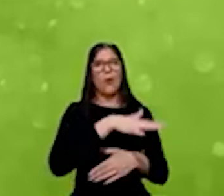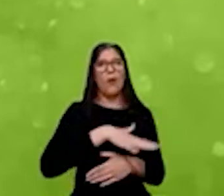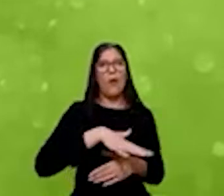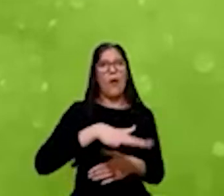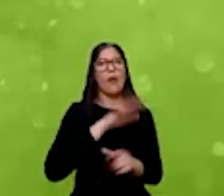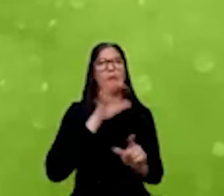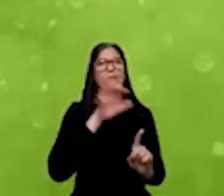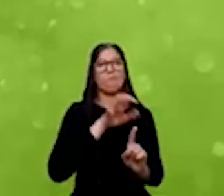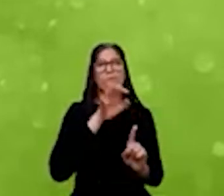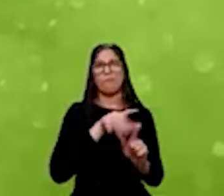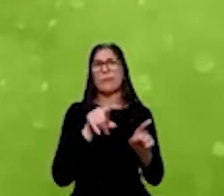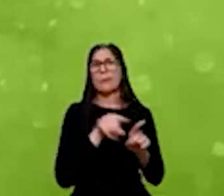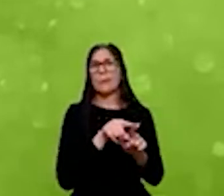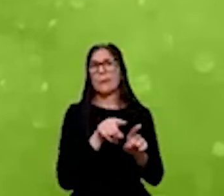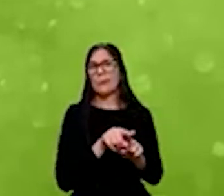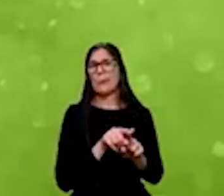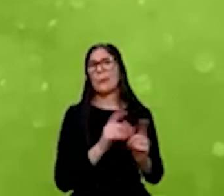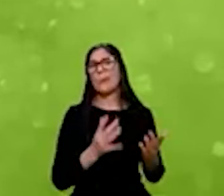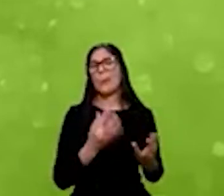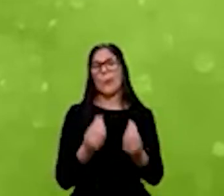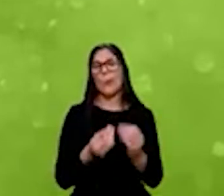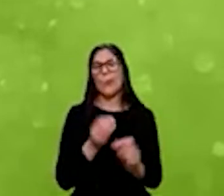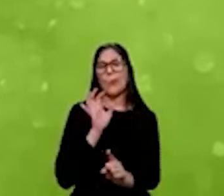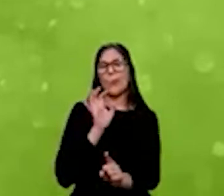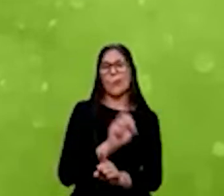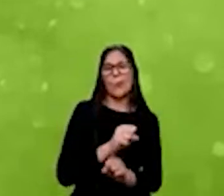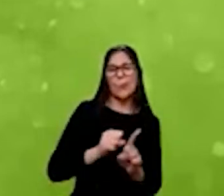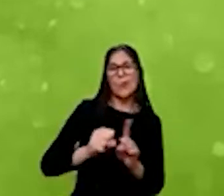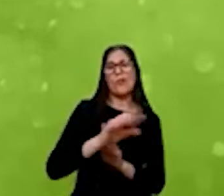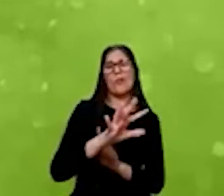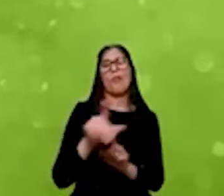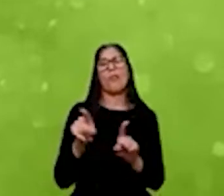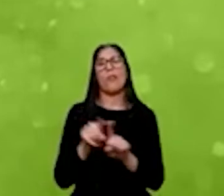que gera para a sociedade, para o meio ambiente.